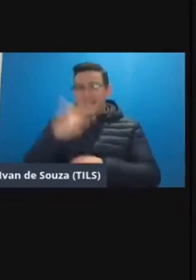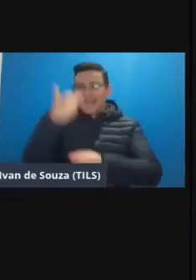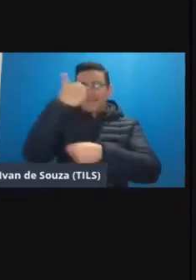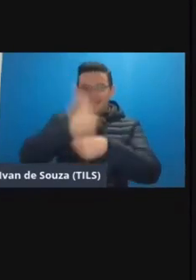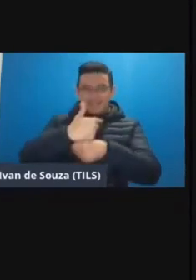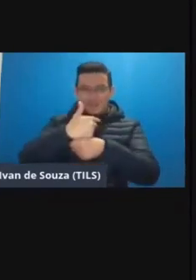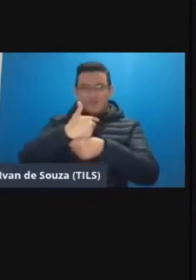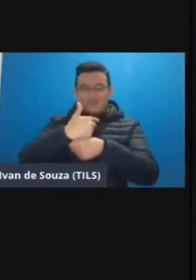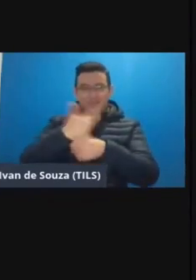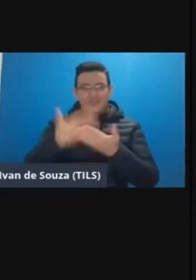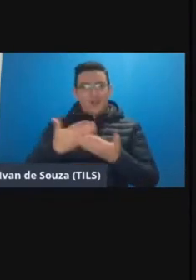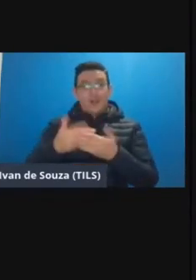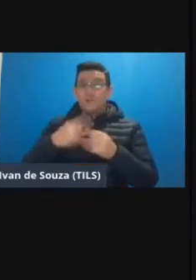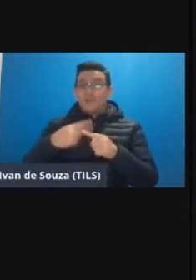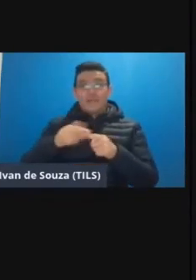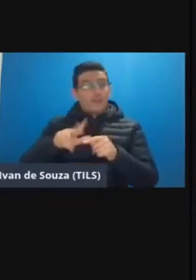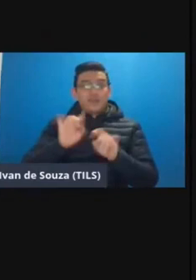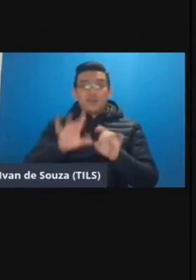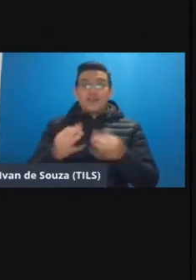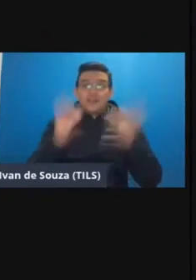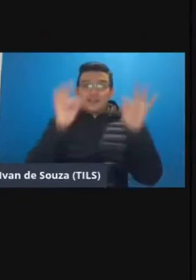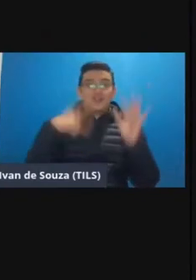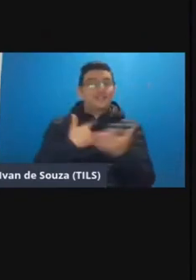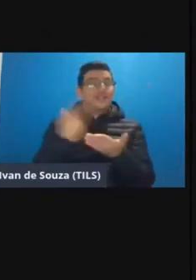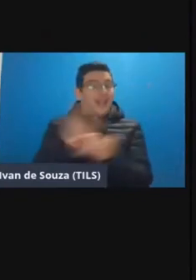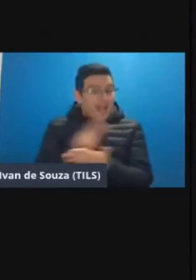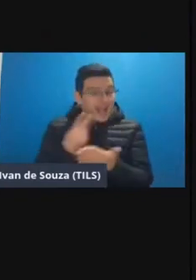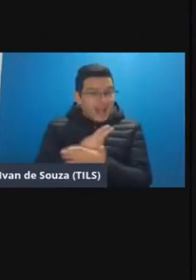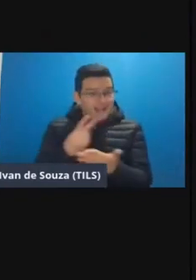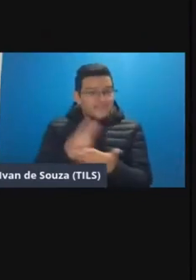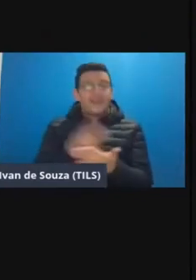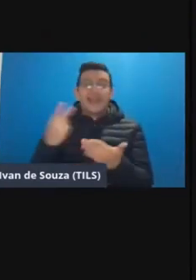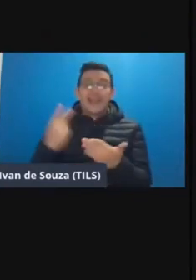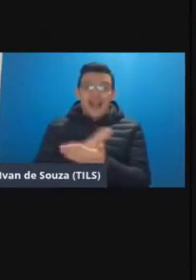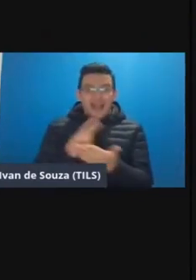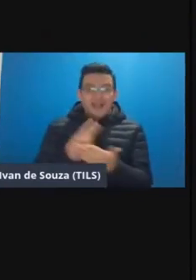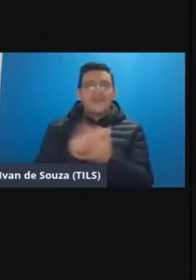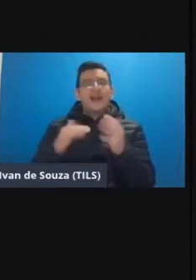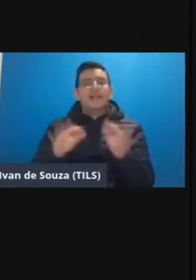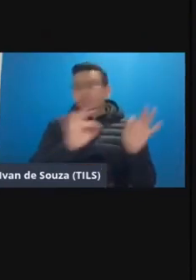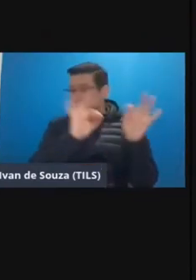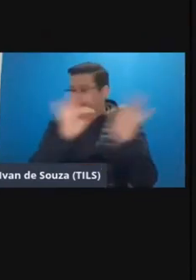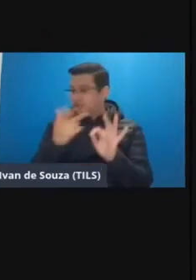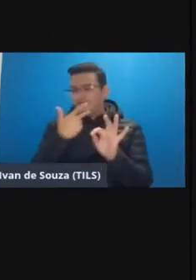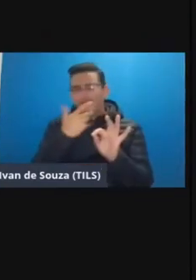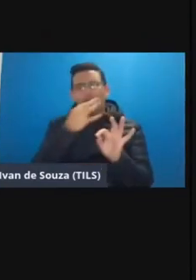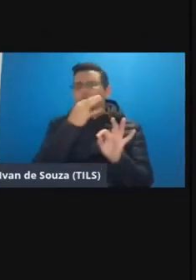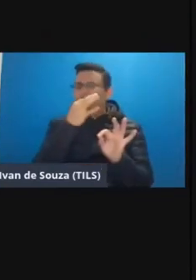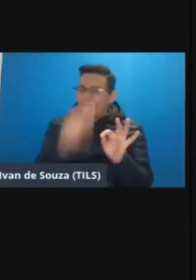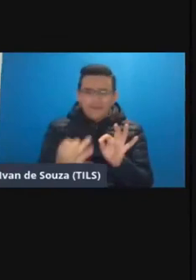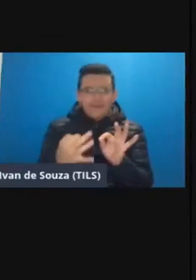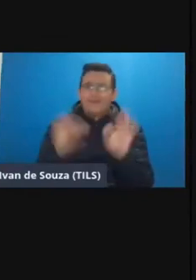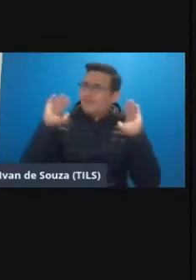aula porque não era só tecnologia a gente errava a gente errava aí você assistir falar tá horrível que esse